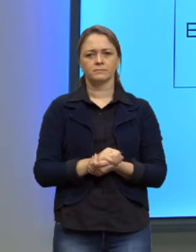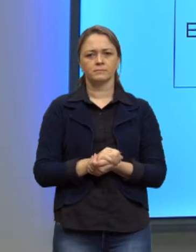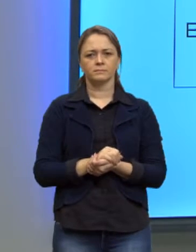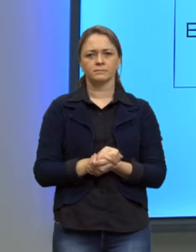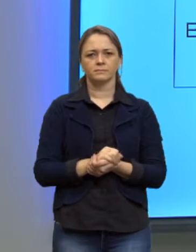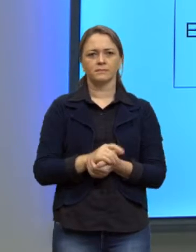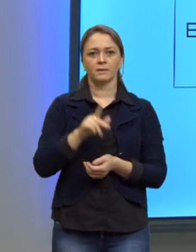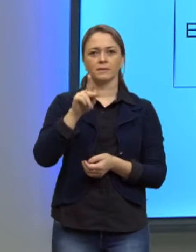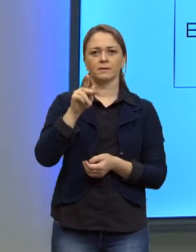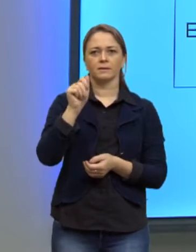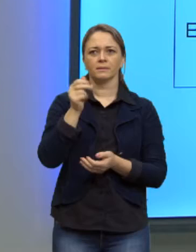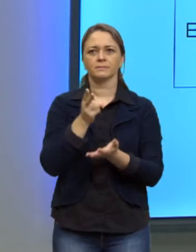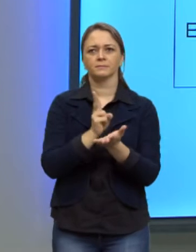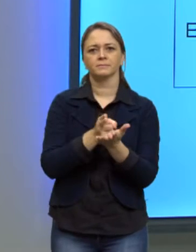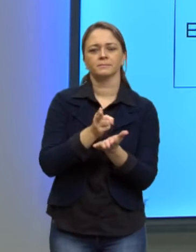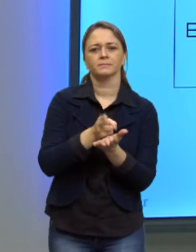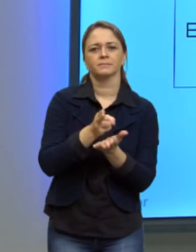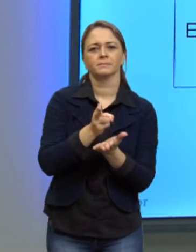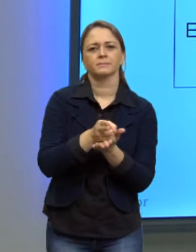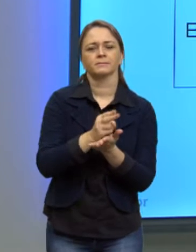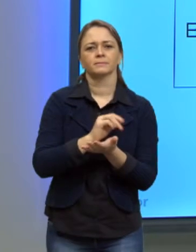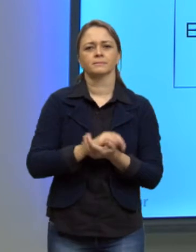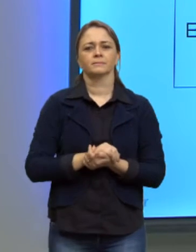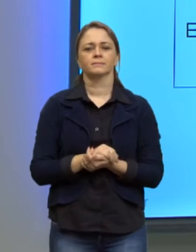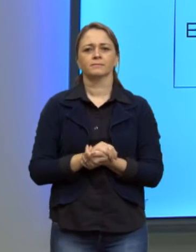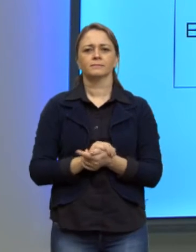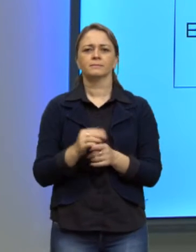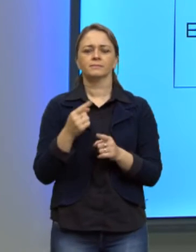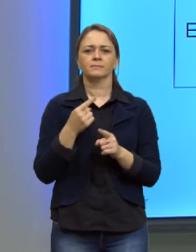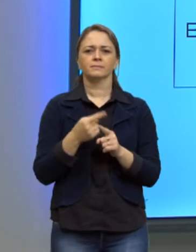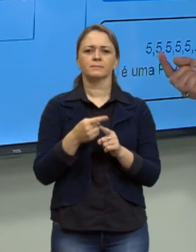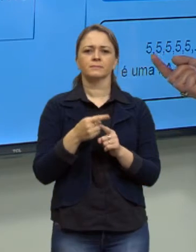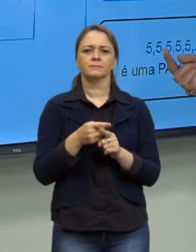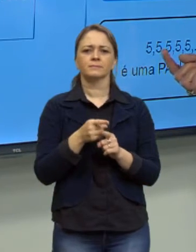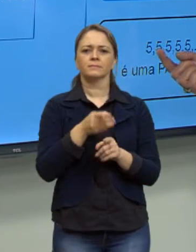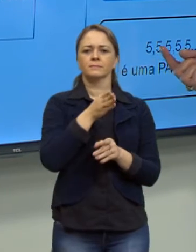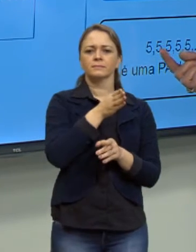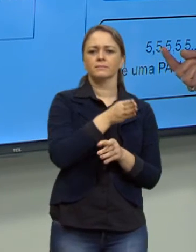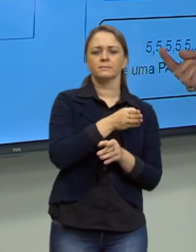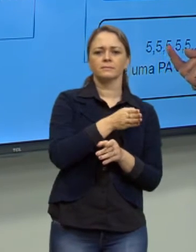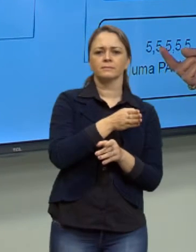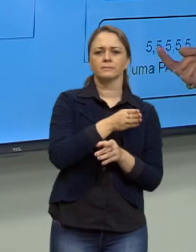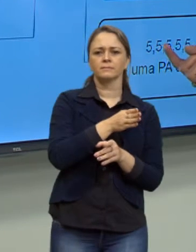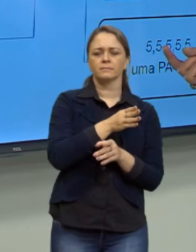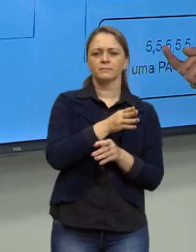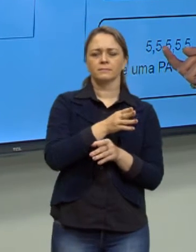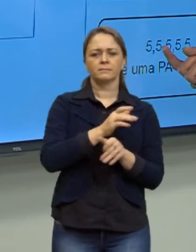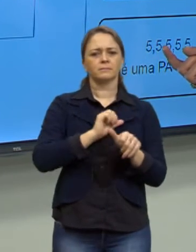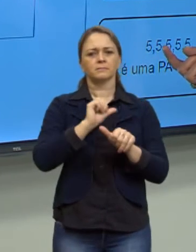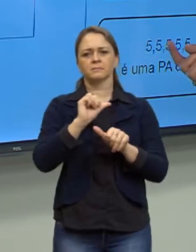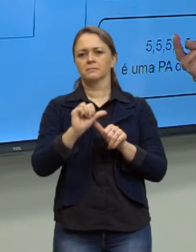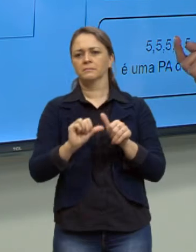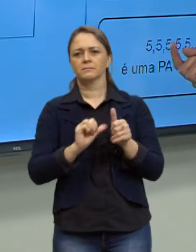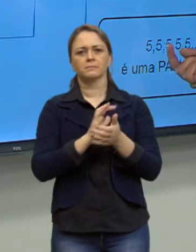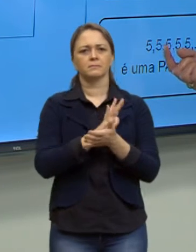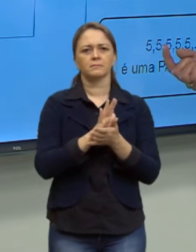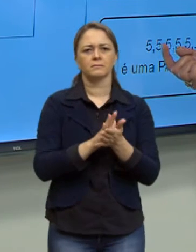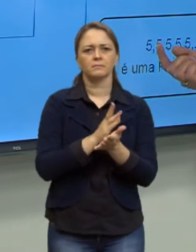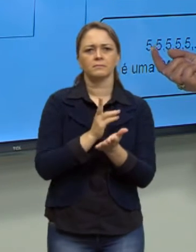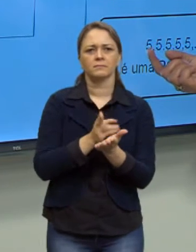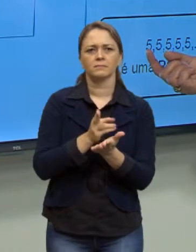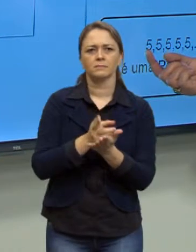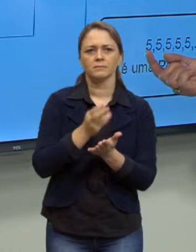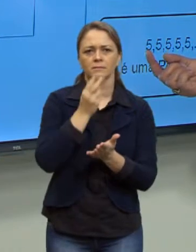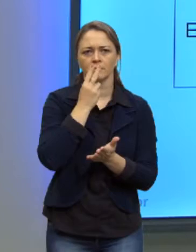constante. Certo? Então, por quê? Porque entre um termo e o outro não mudou, ele continua o mesmo termo. Ou seja, o